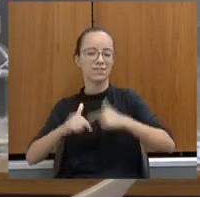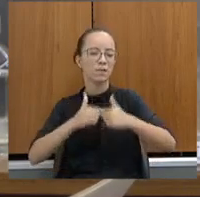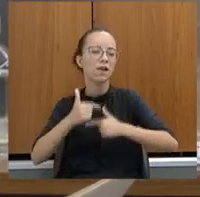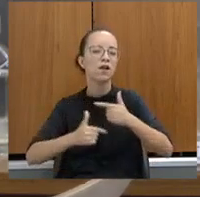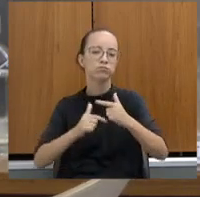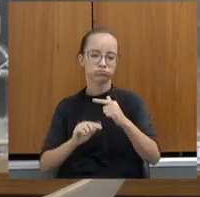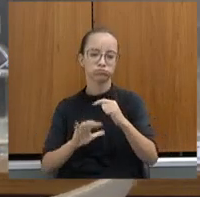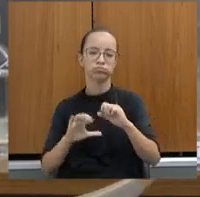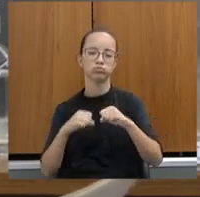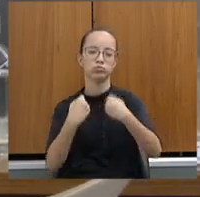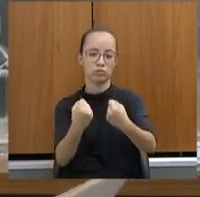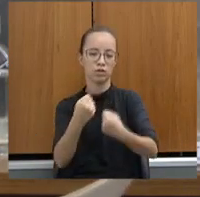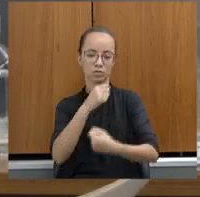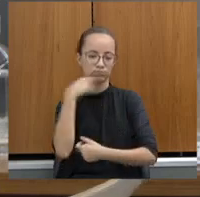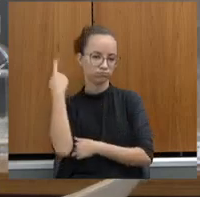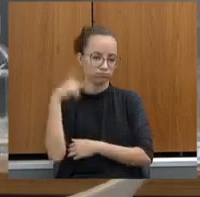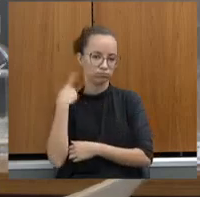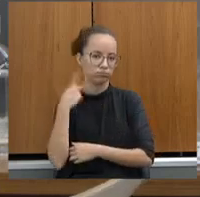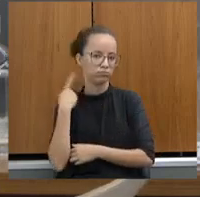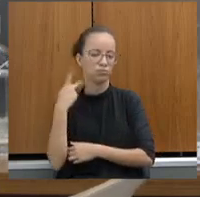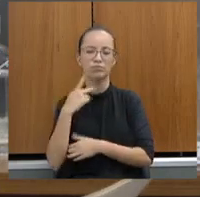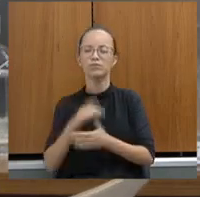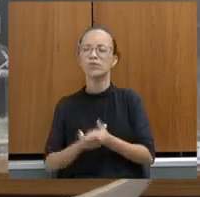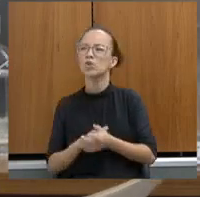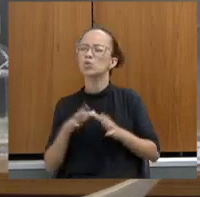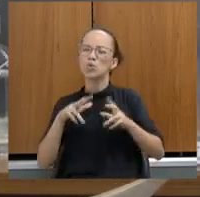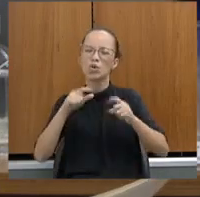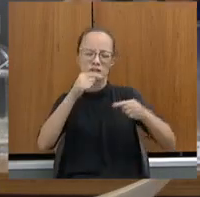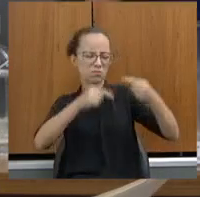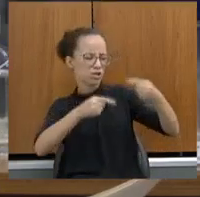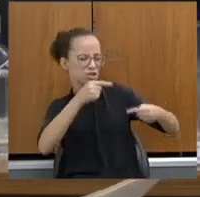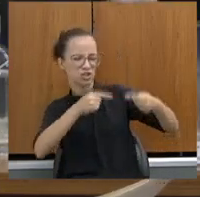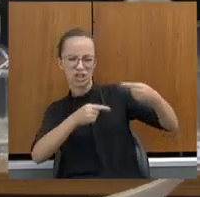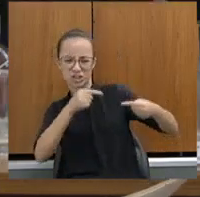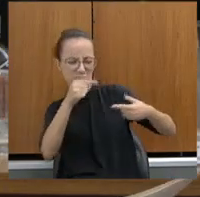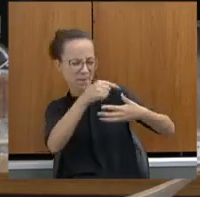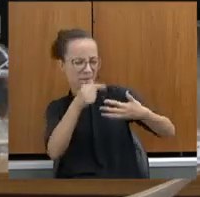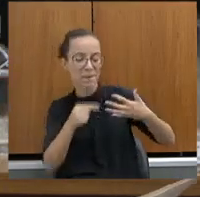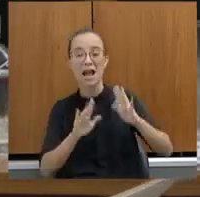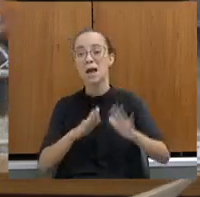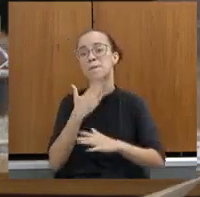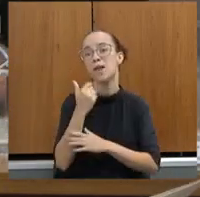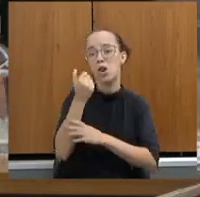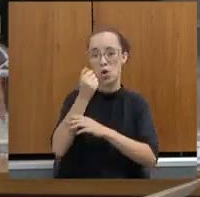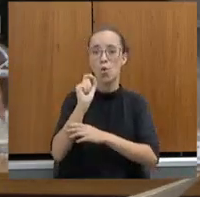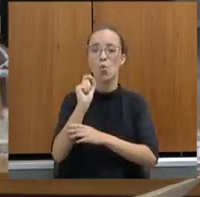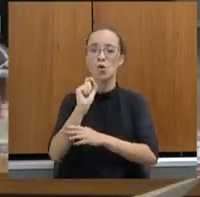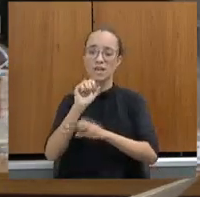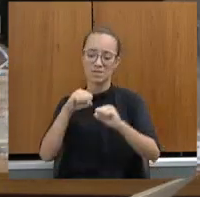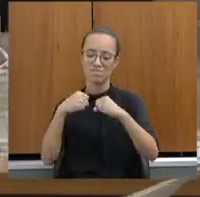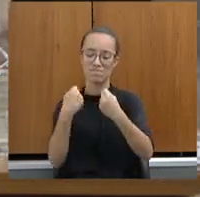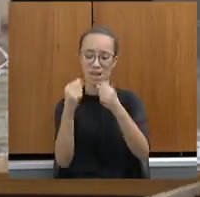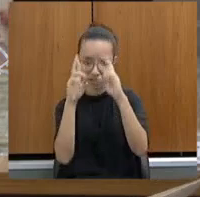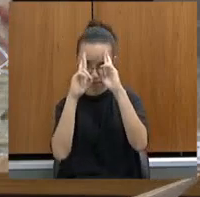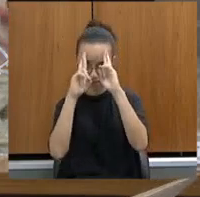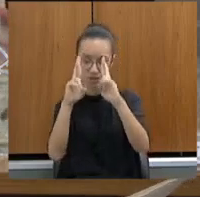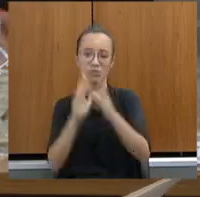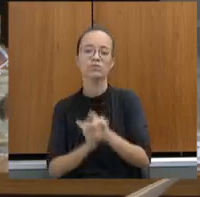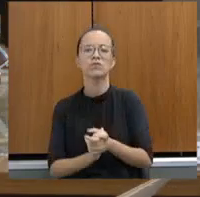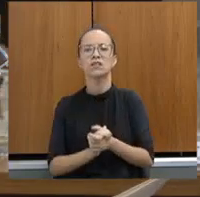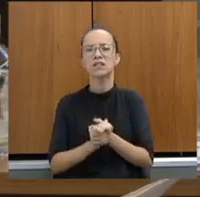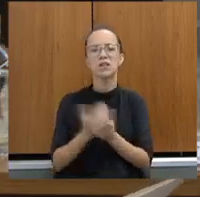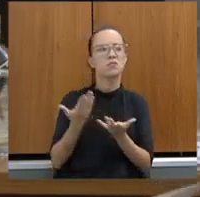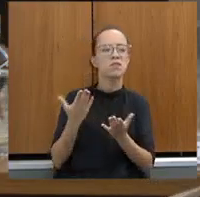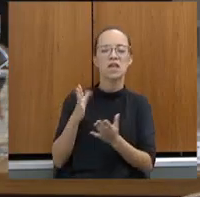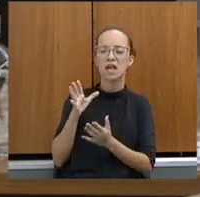entender que, de todas as políticas públicas que a gente vê, a melhor de todas elas é a respeito à prevenção. Não me interessa prender o